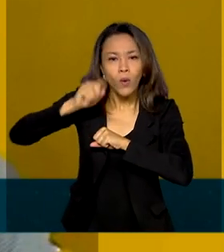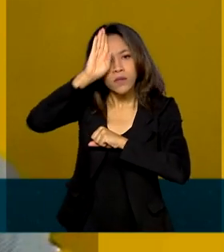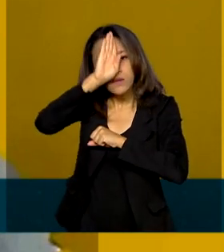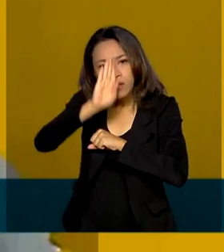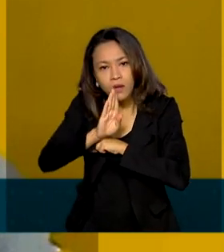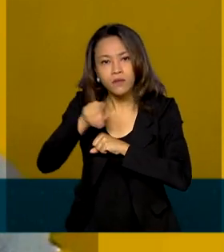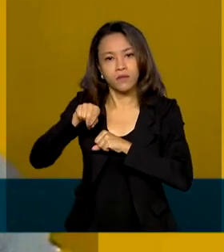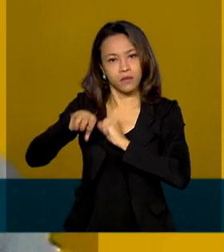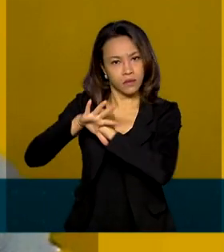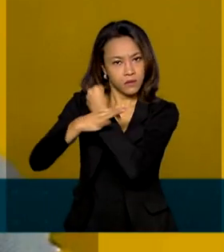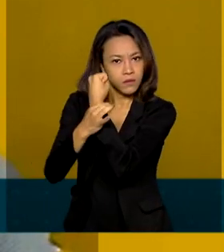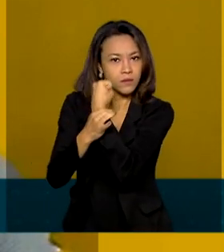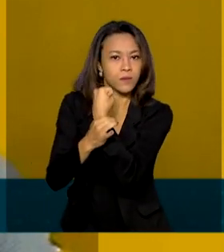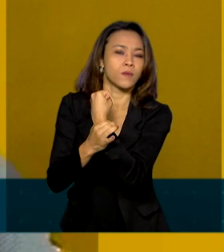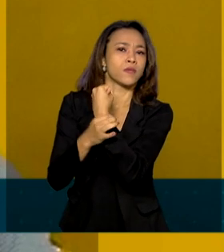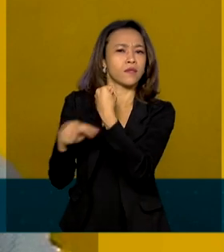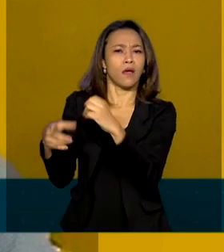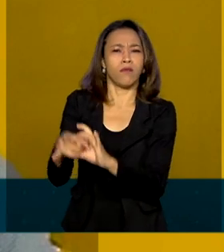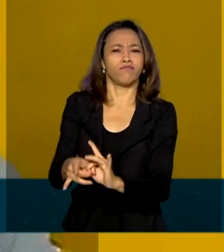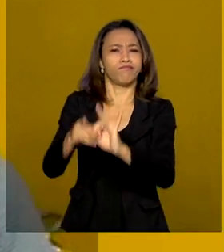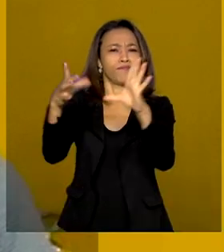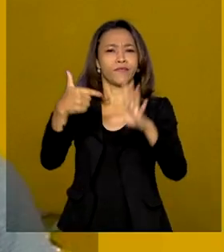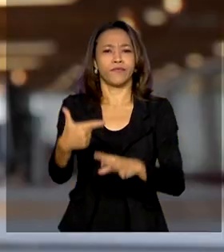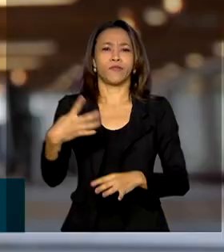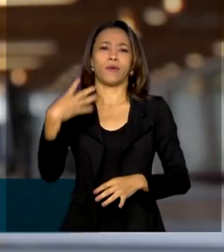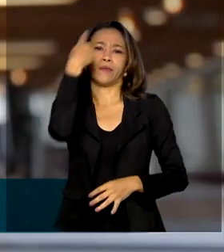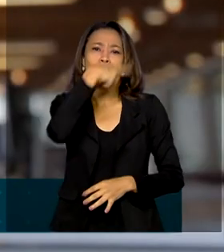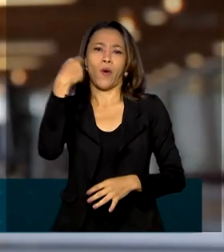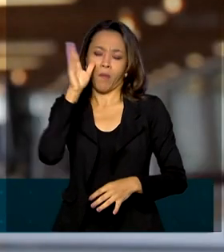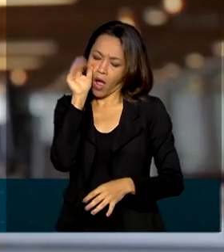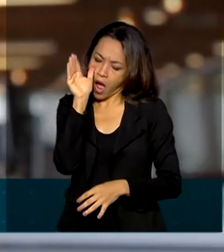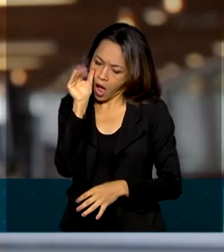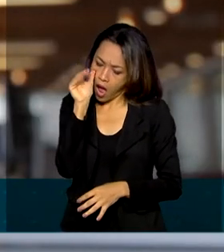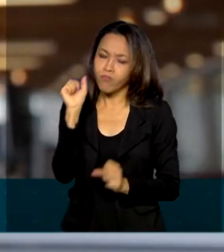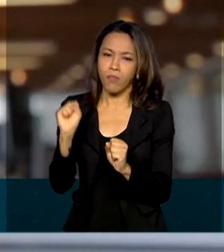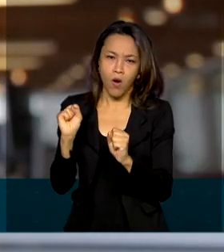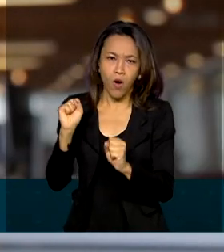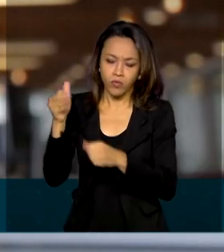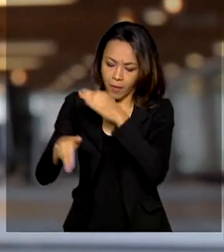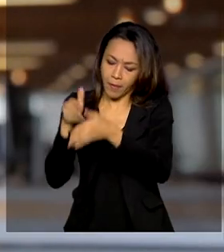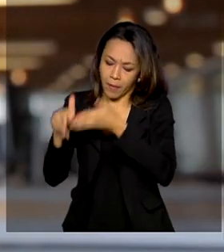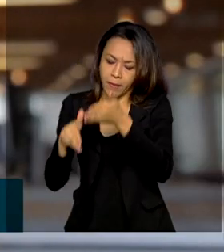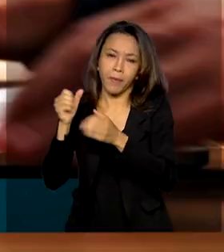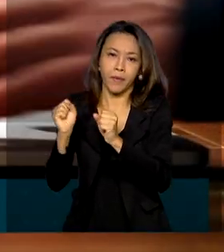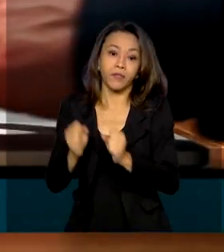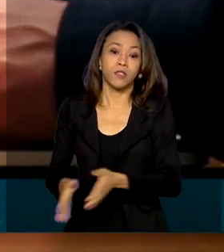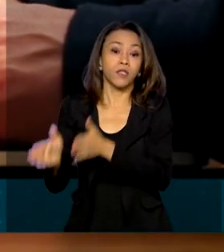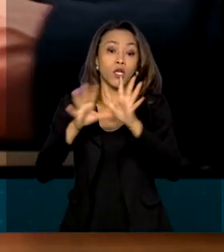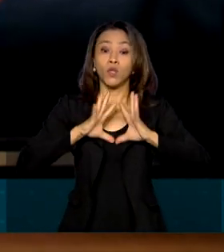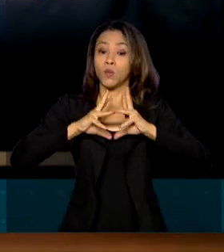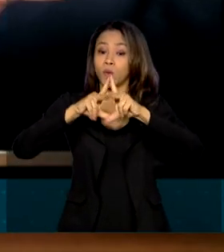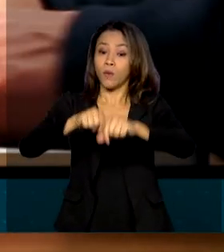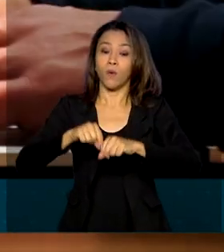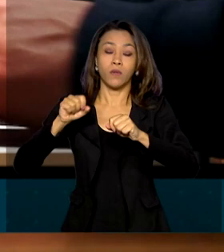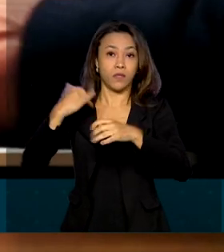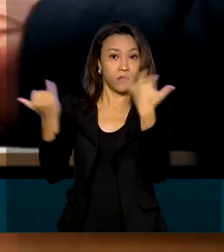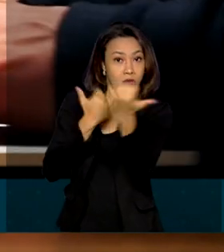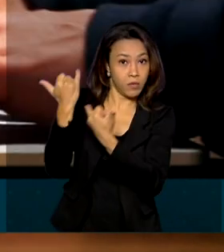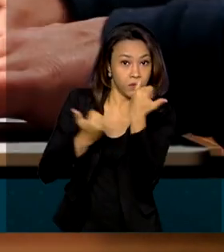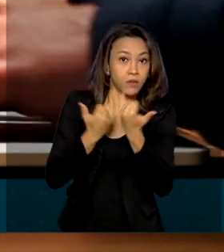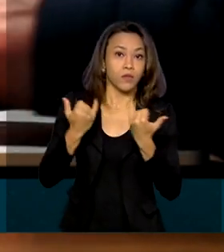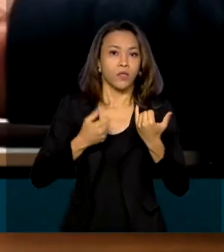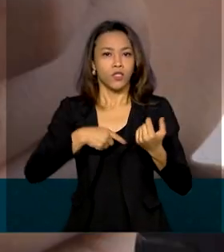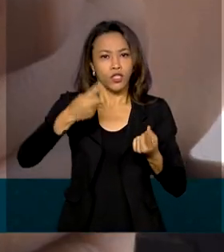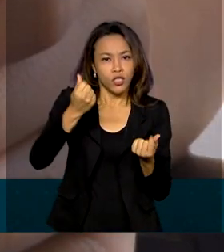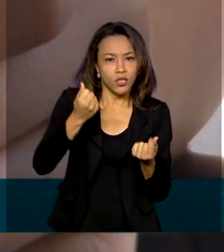são seguras e estão à disposição 24 horas por dia. Toda a vida financeira do usuário está disponível no Registrato e